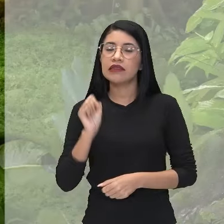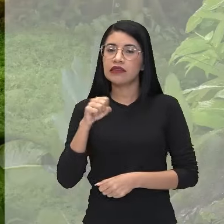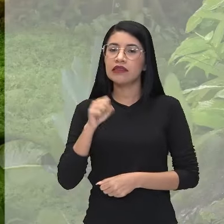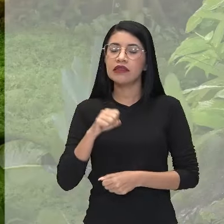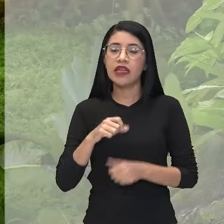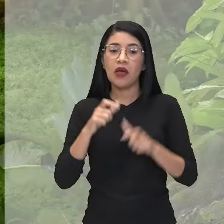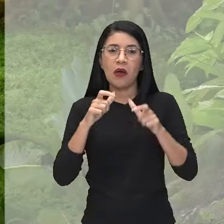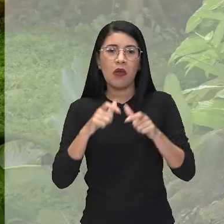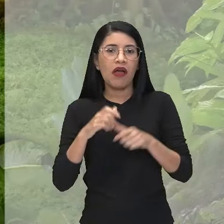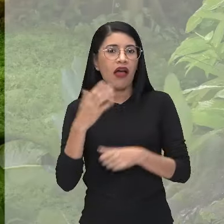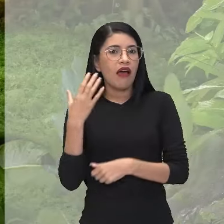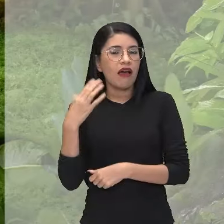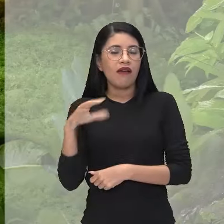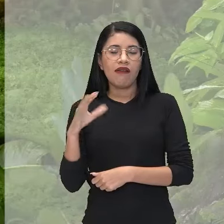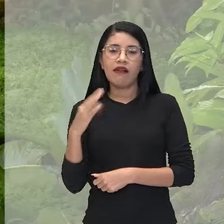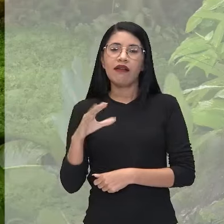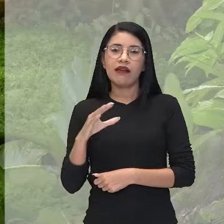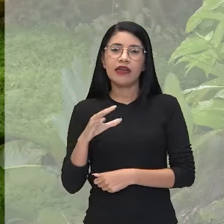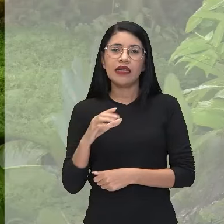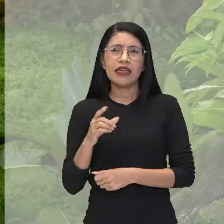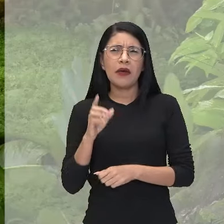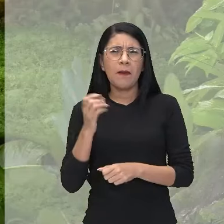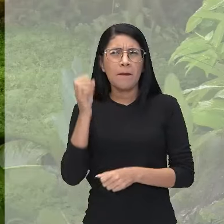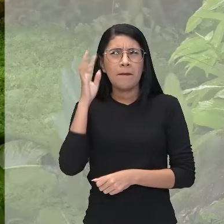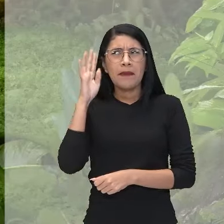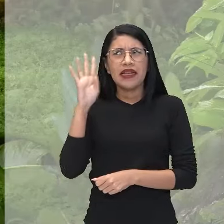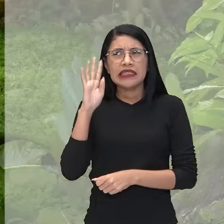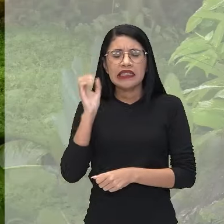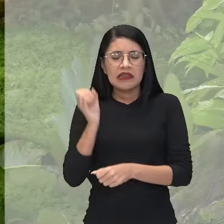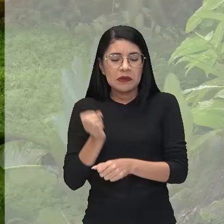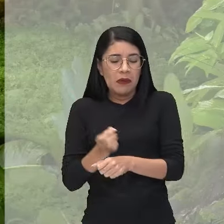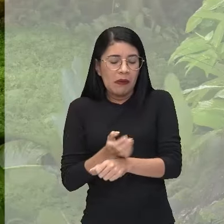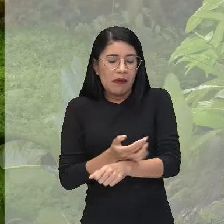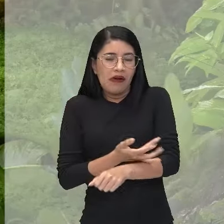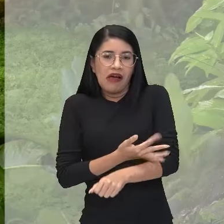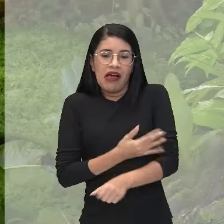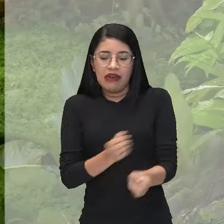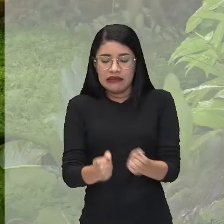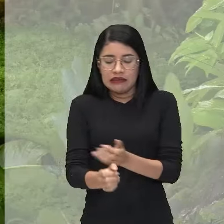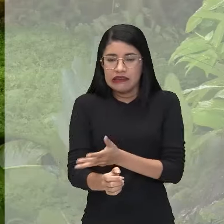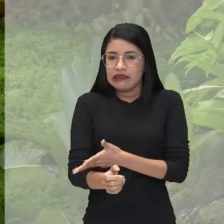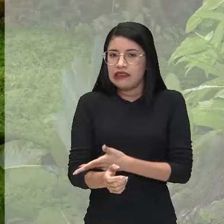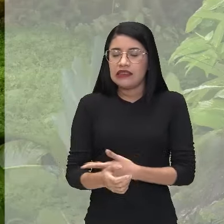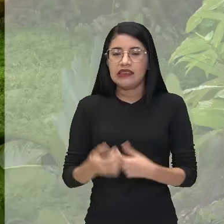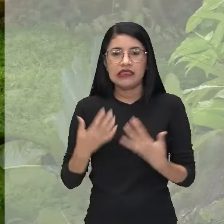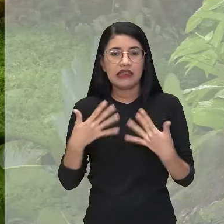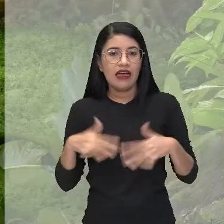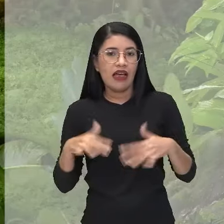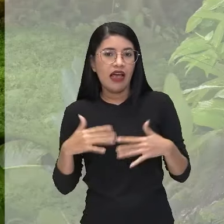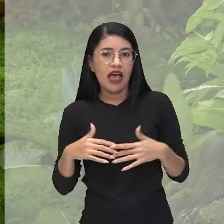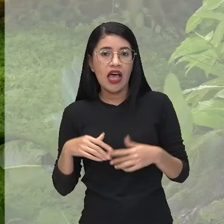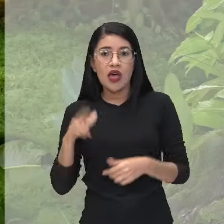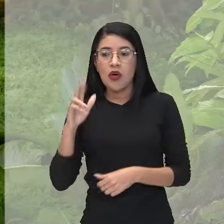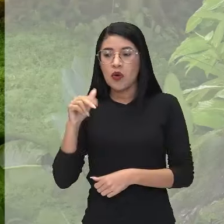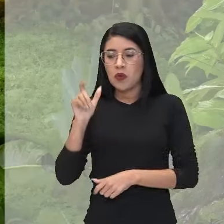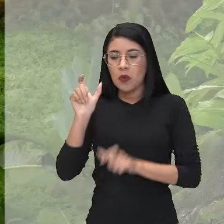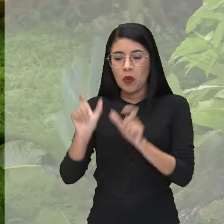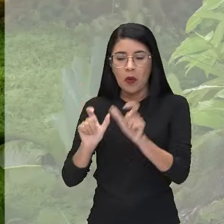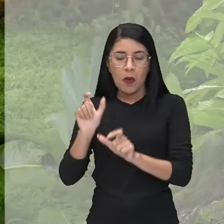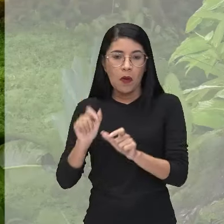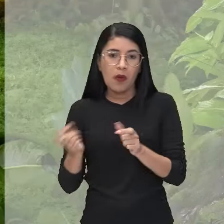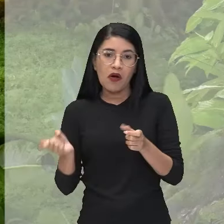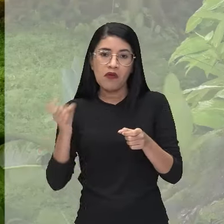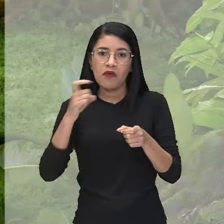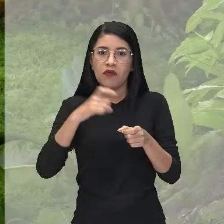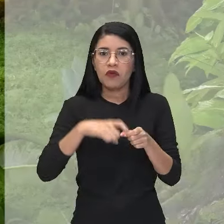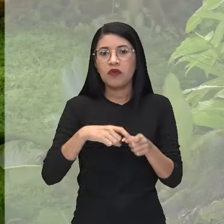É um lugar terrível. Só de pensar, sinto calafrio. Nenhum mortal voltou